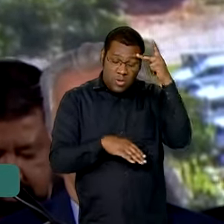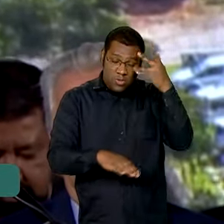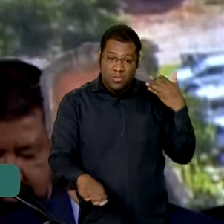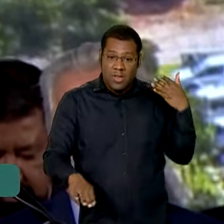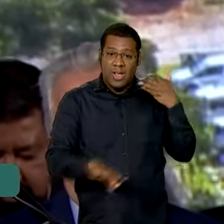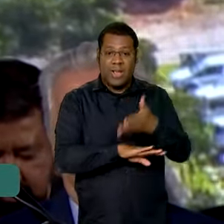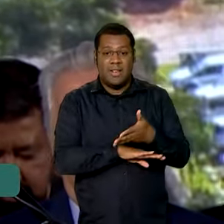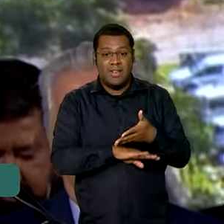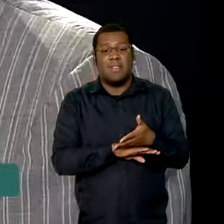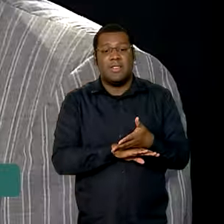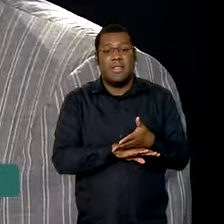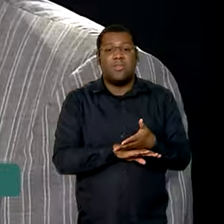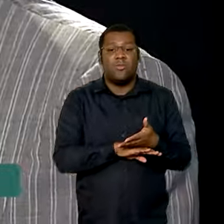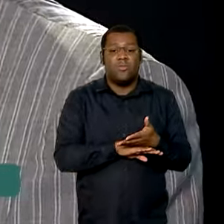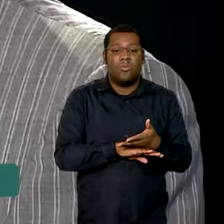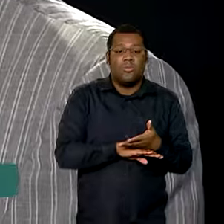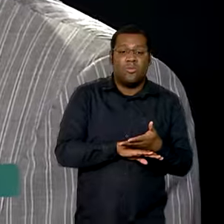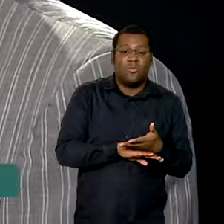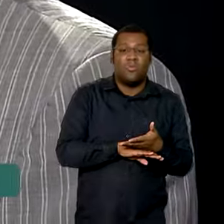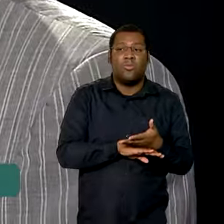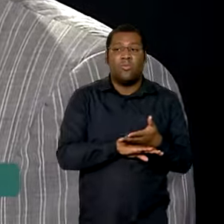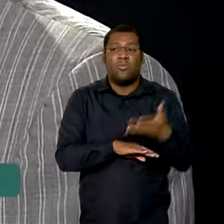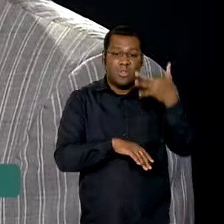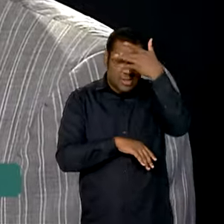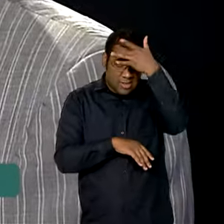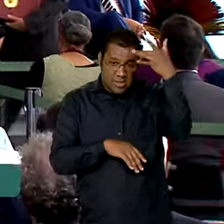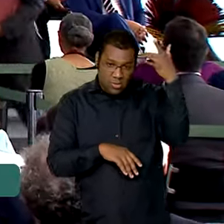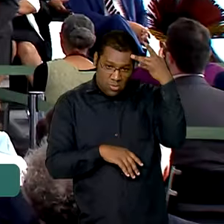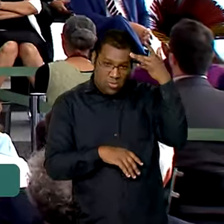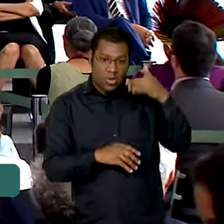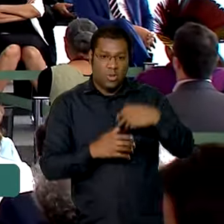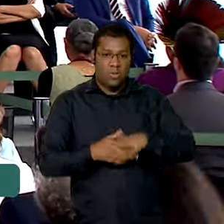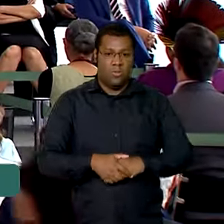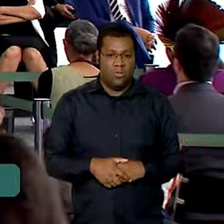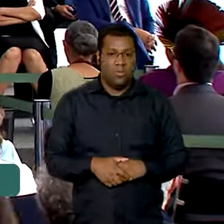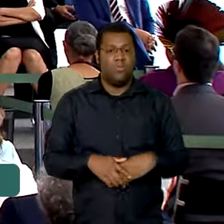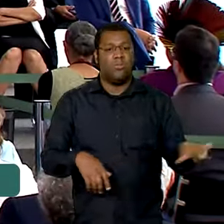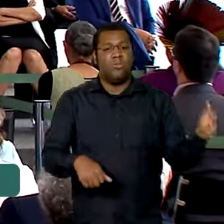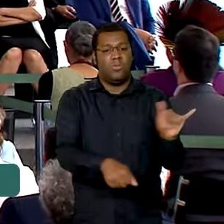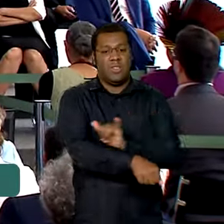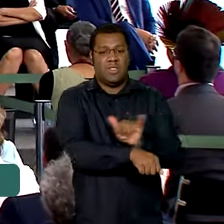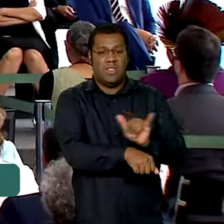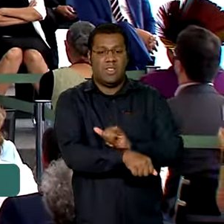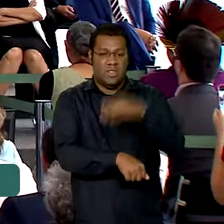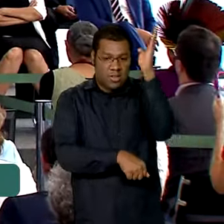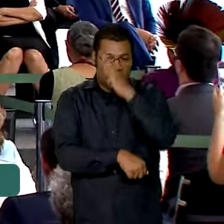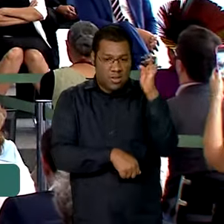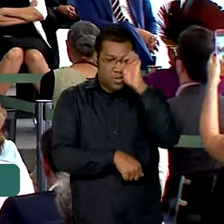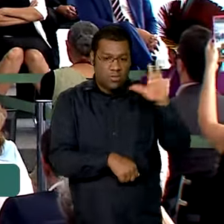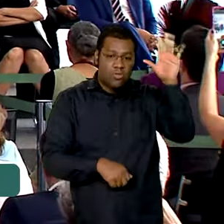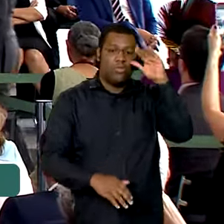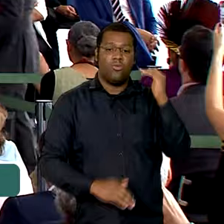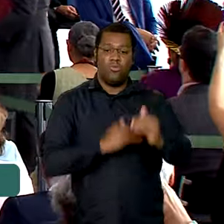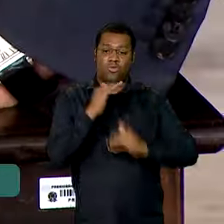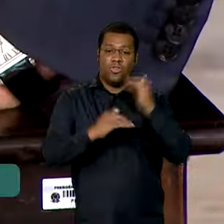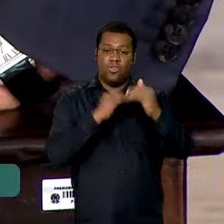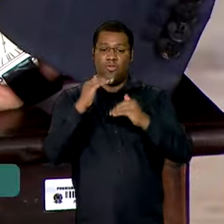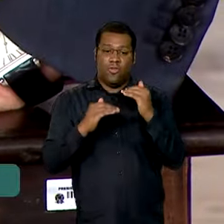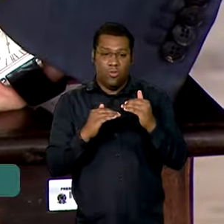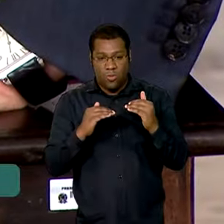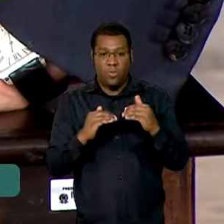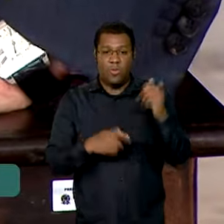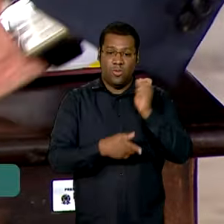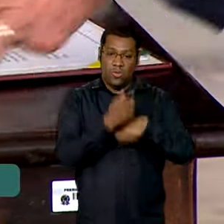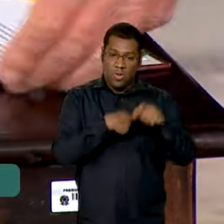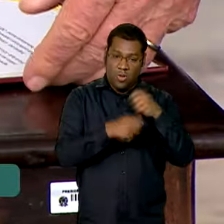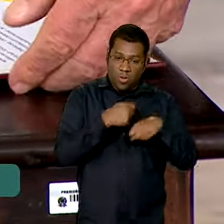em doenças crônicas que afetam a nossa população. A Estratégia Nacional para o Desenvolvimento do Complexo